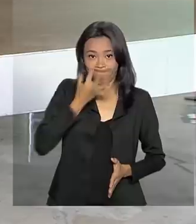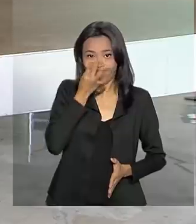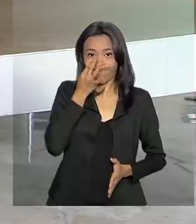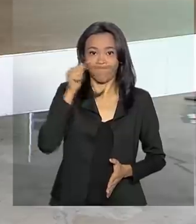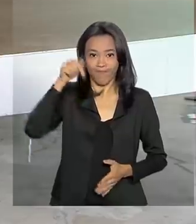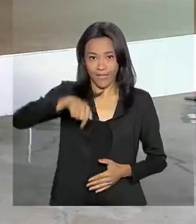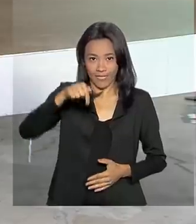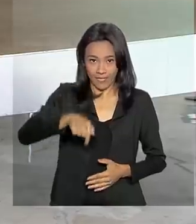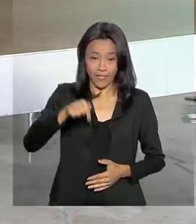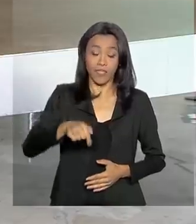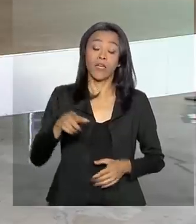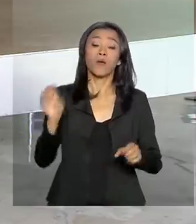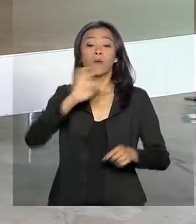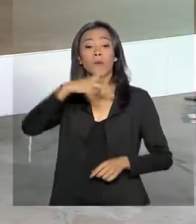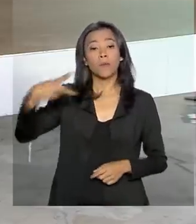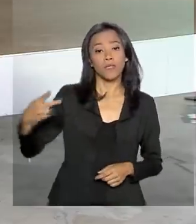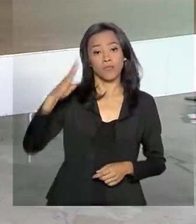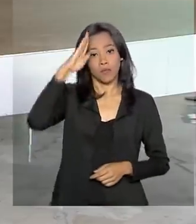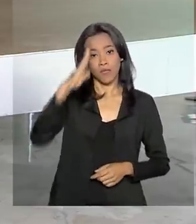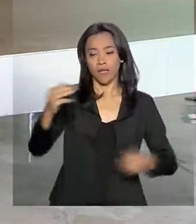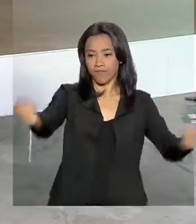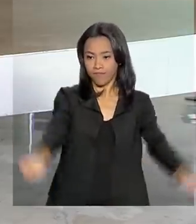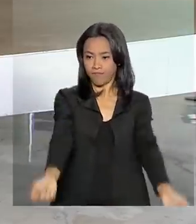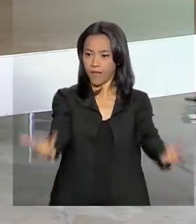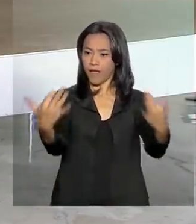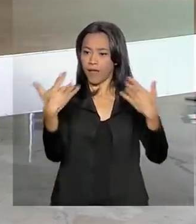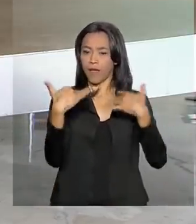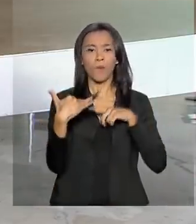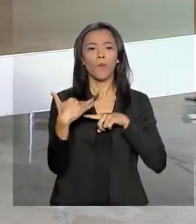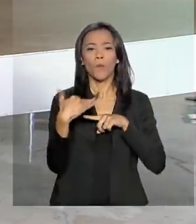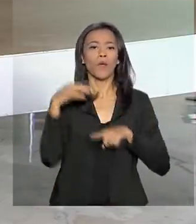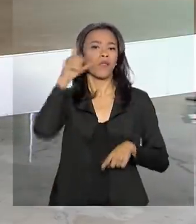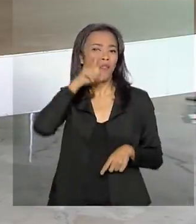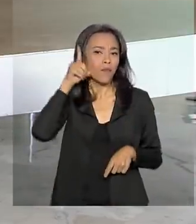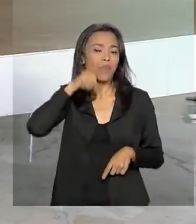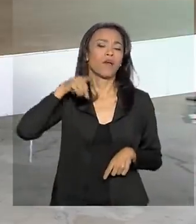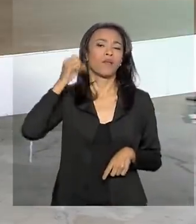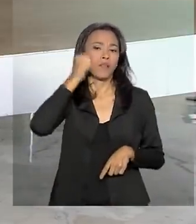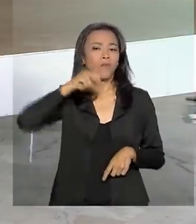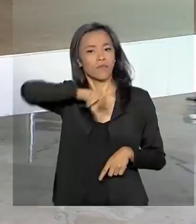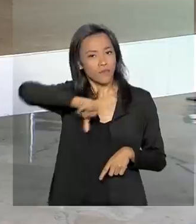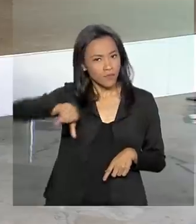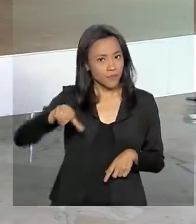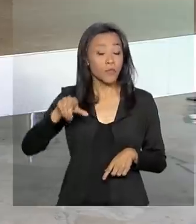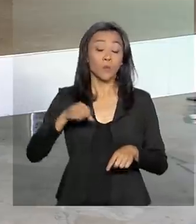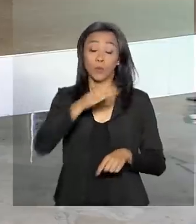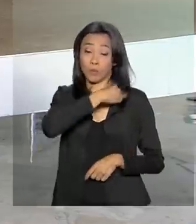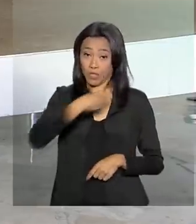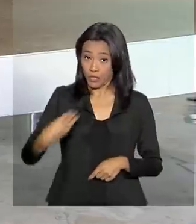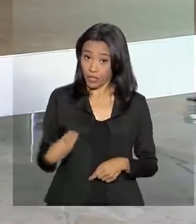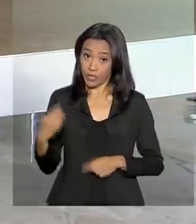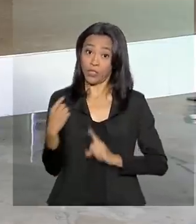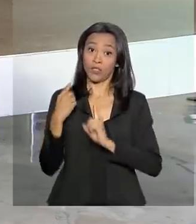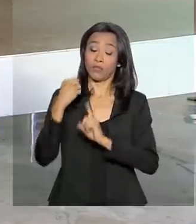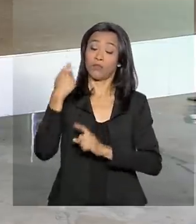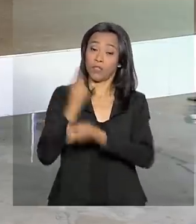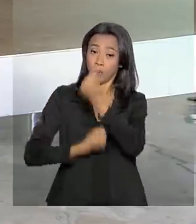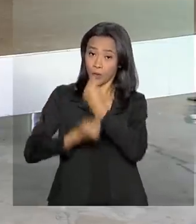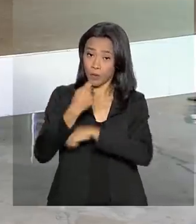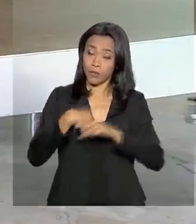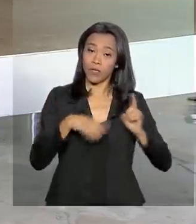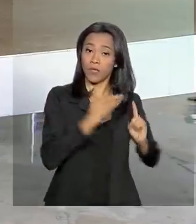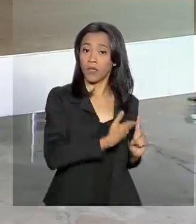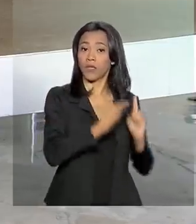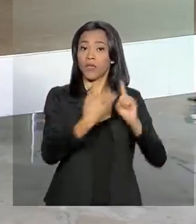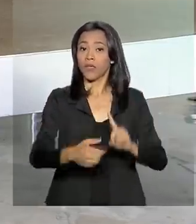o presidente Jair Bolsonaro recebe parlamentares, o ministro da Economia, Paulo Guedes, e o ministro-chefe da Secretaria de Governo da